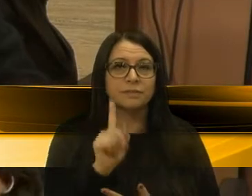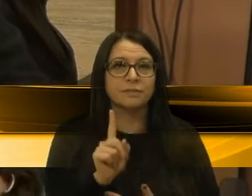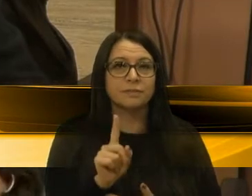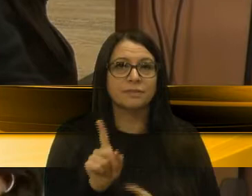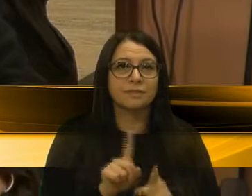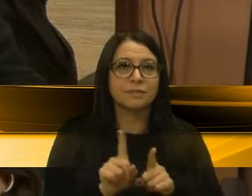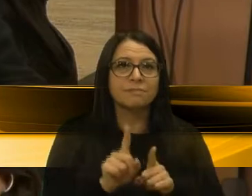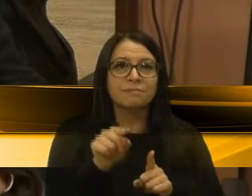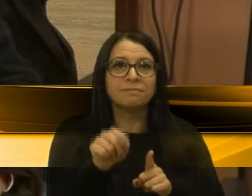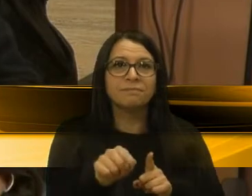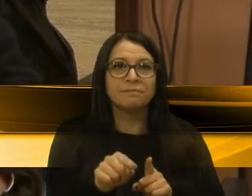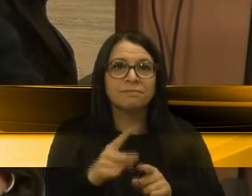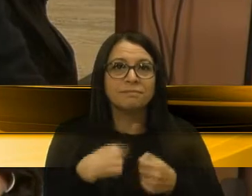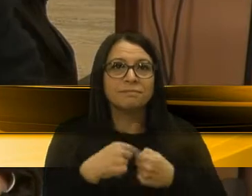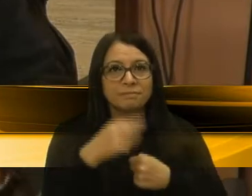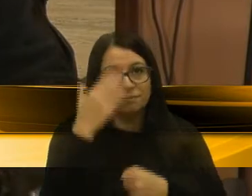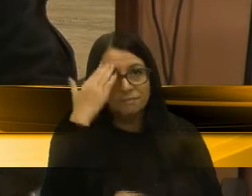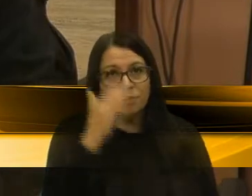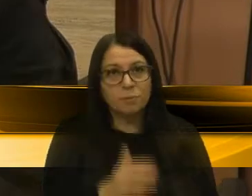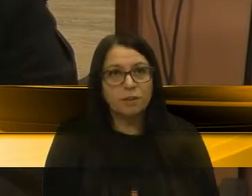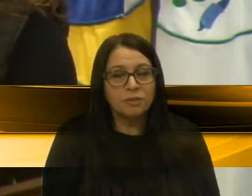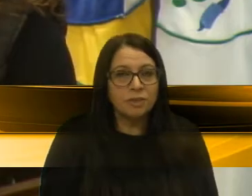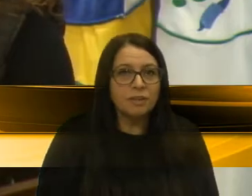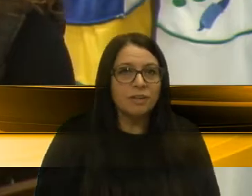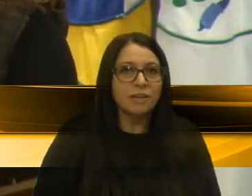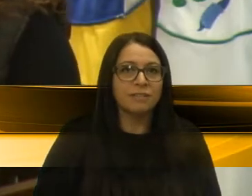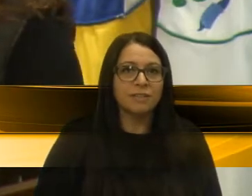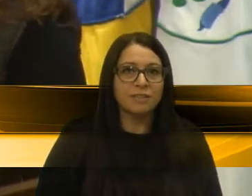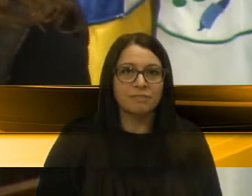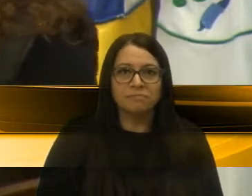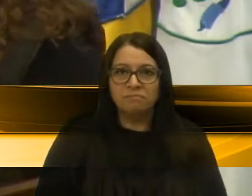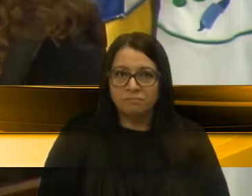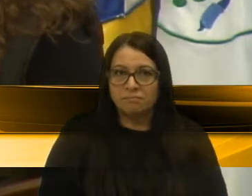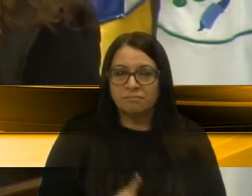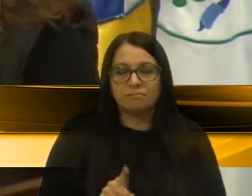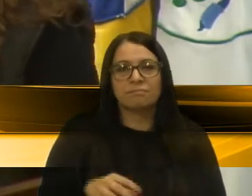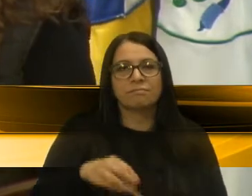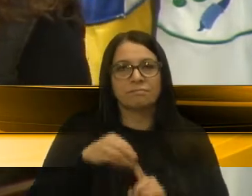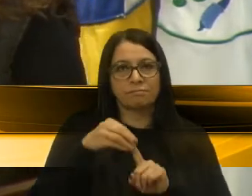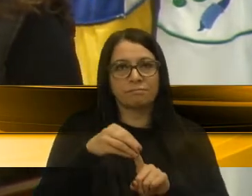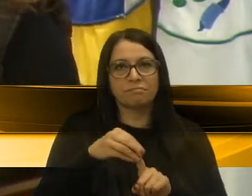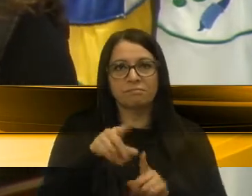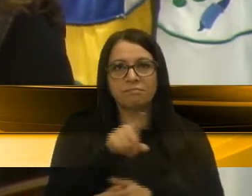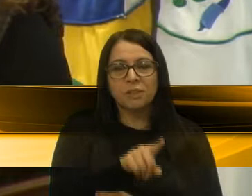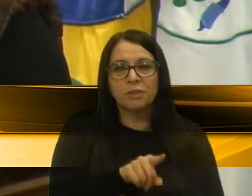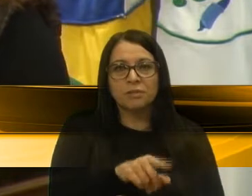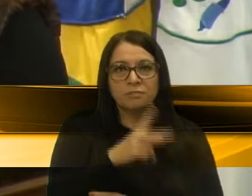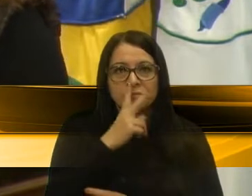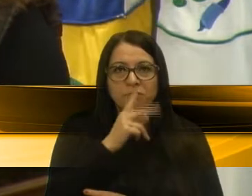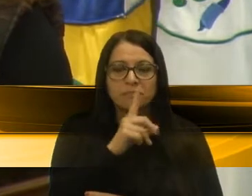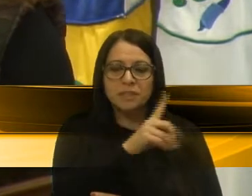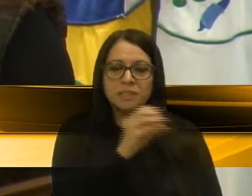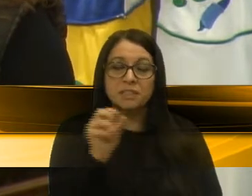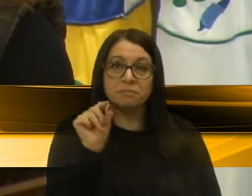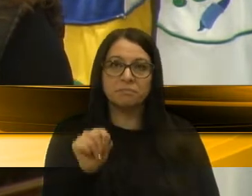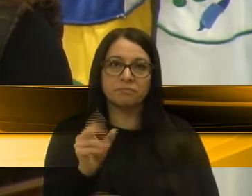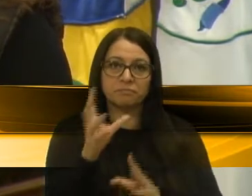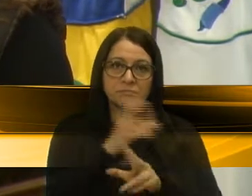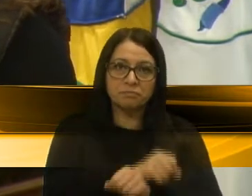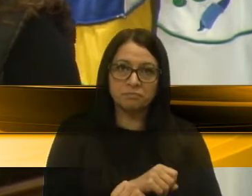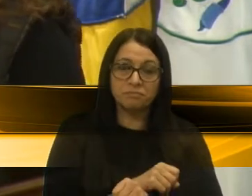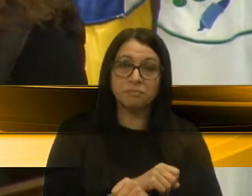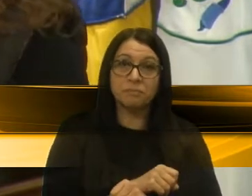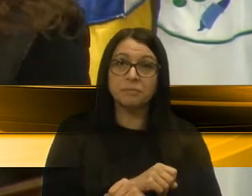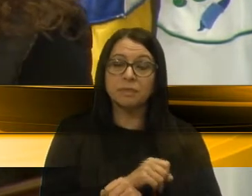aqui no nosso município. Muito obrigado. Vale a pena ressaltar que cerca de 100 mil animais são mortos